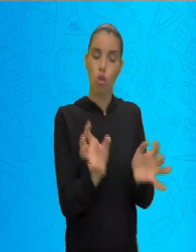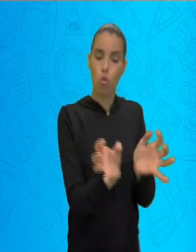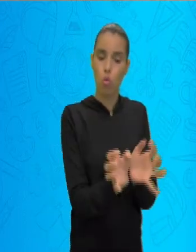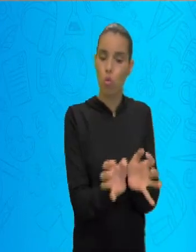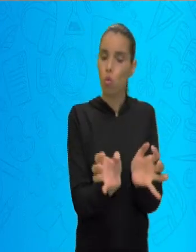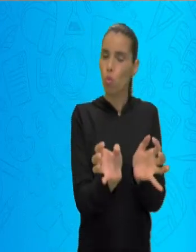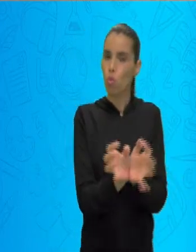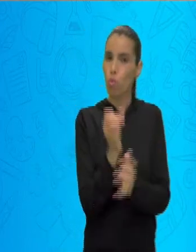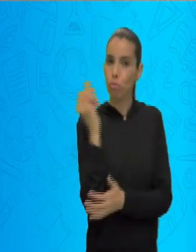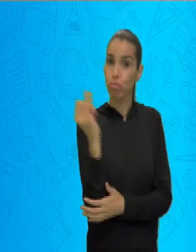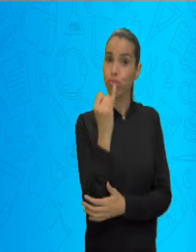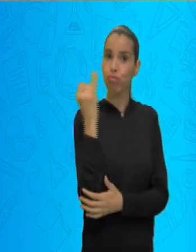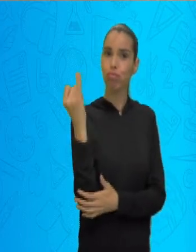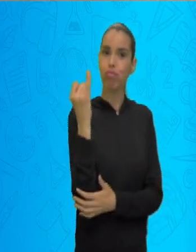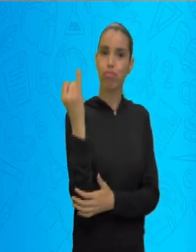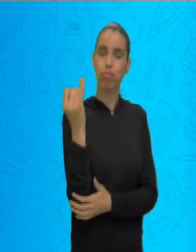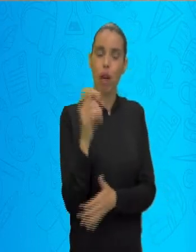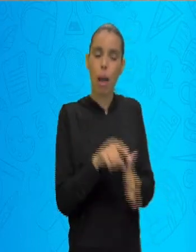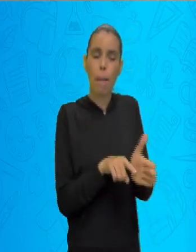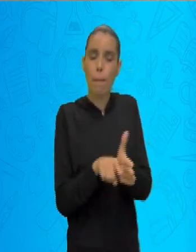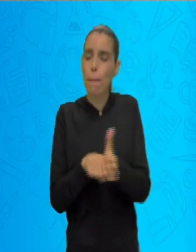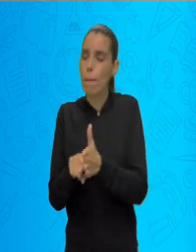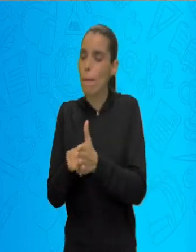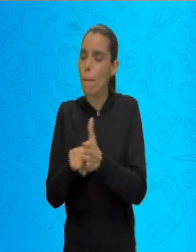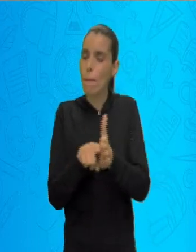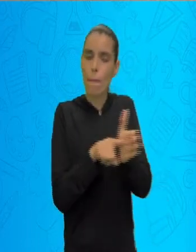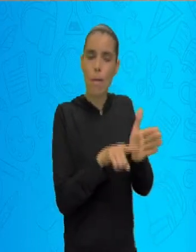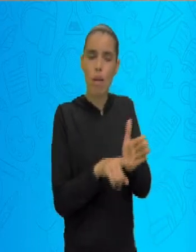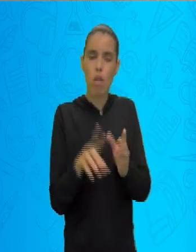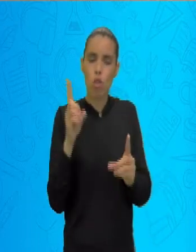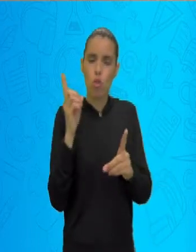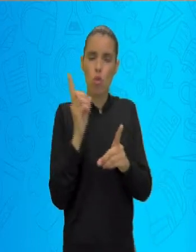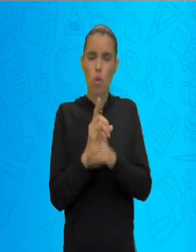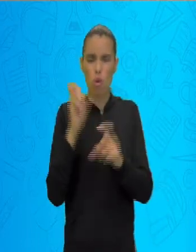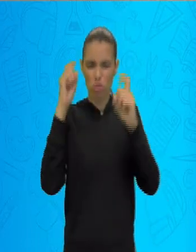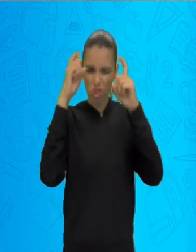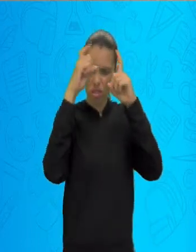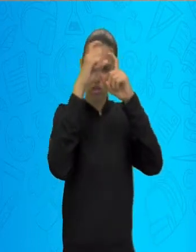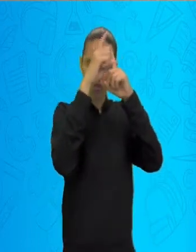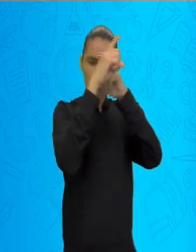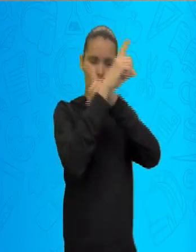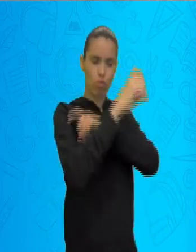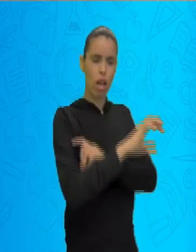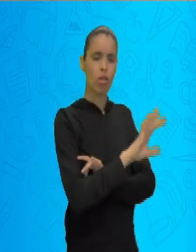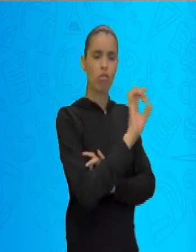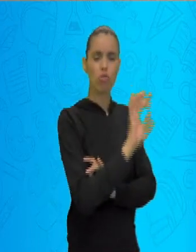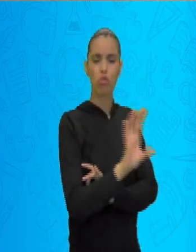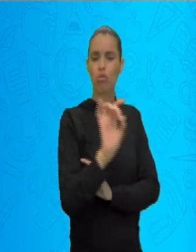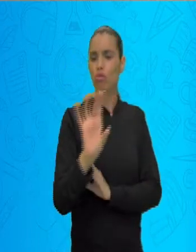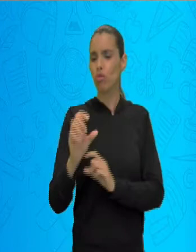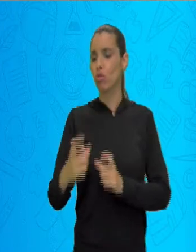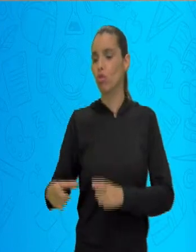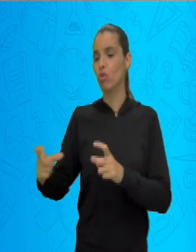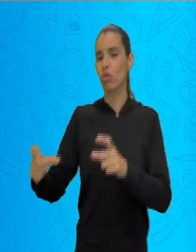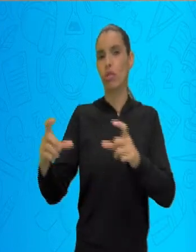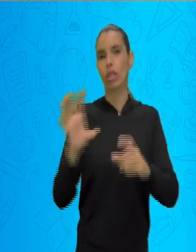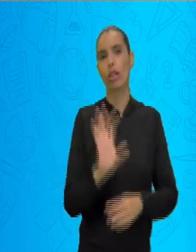Ah! Eu tenho certeza você já ouviu essa sigla IBGE.